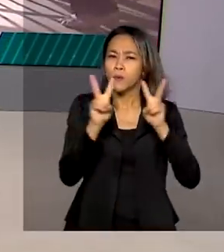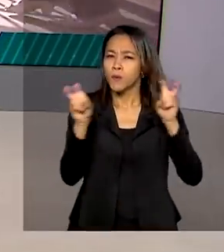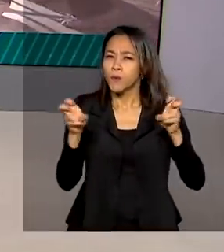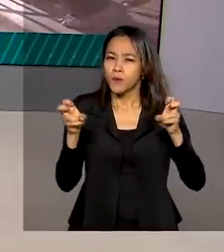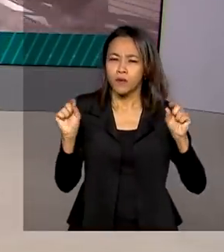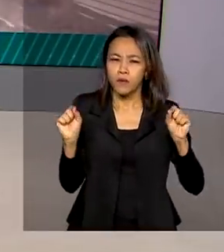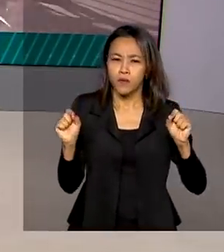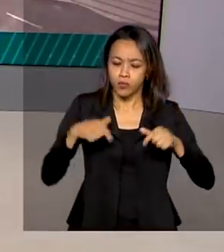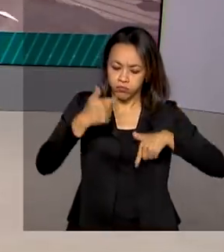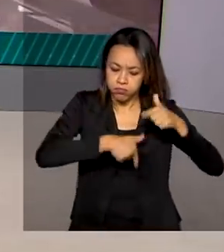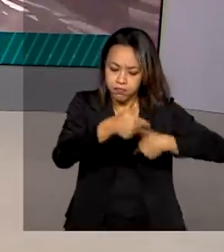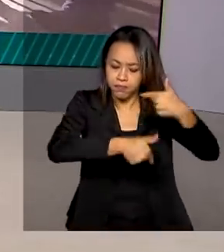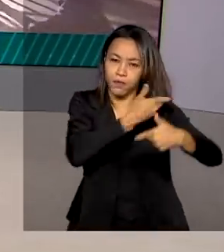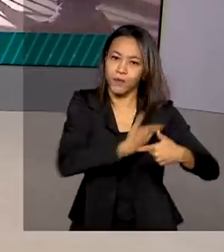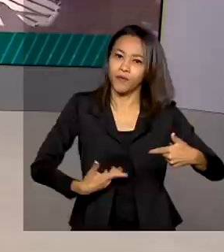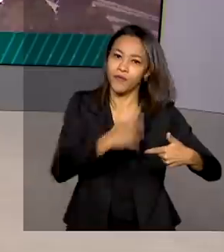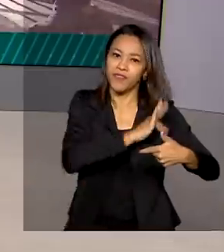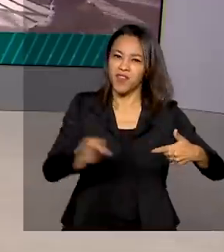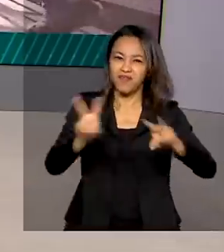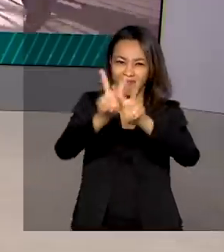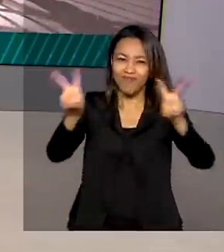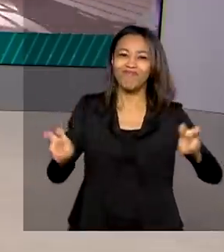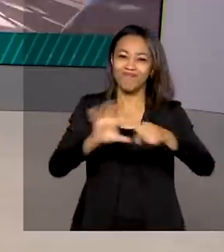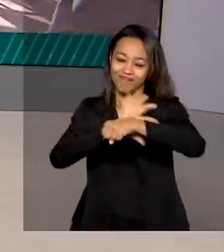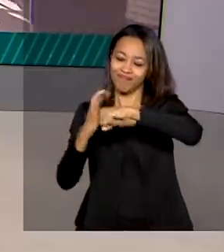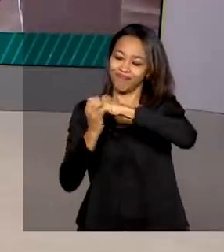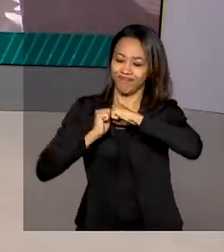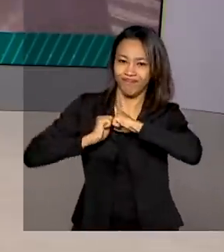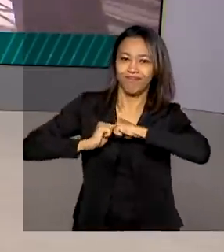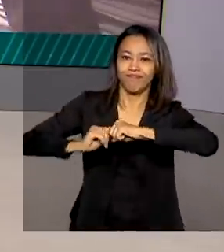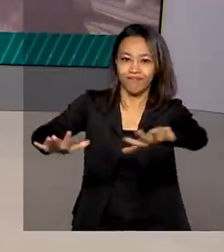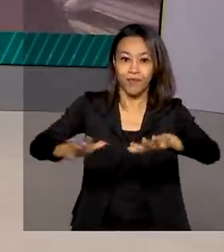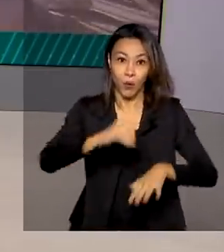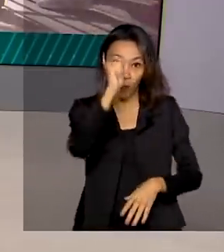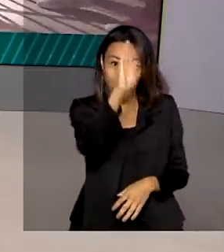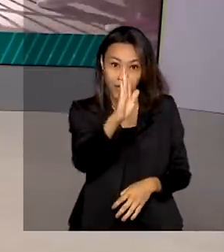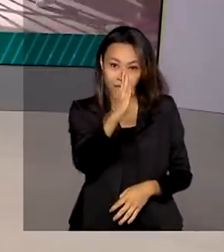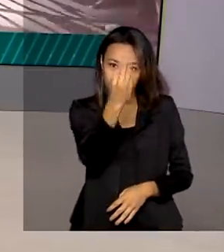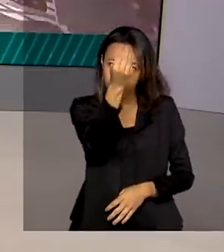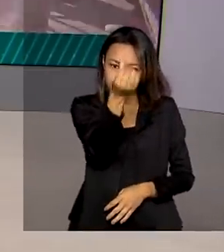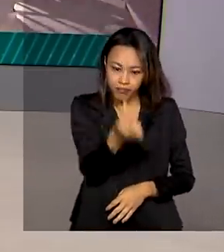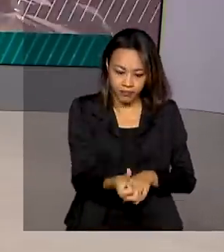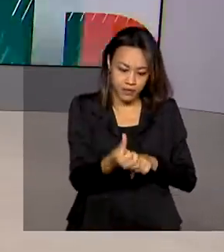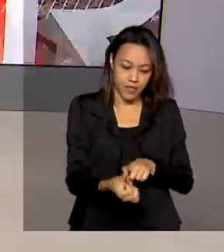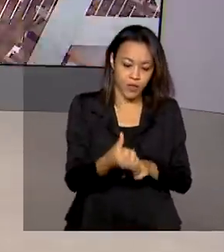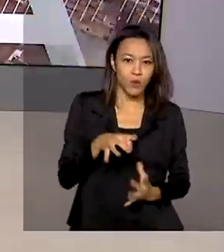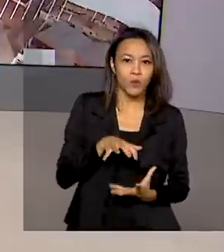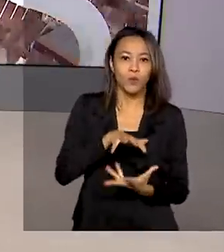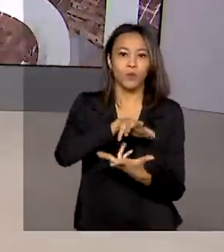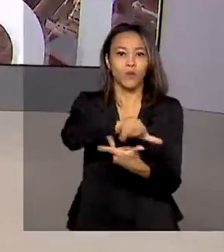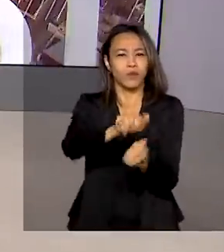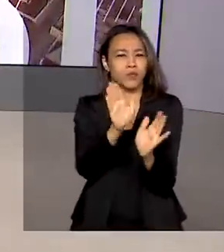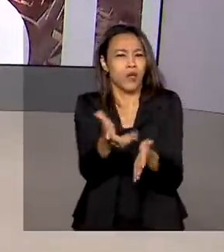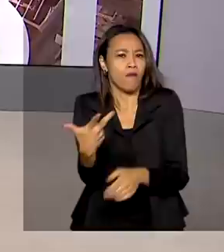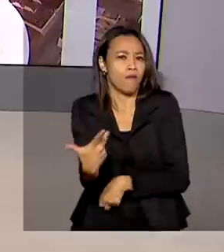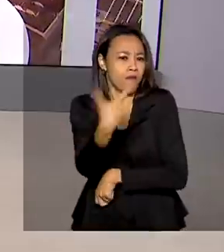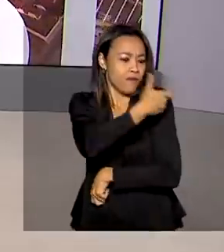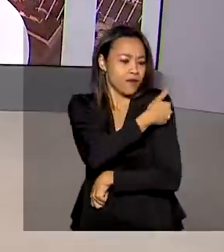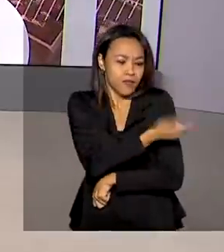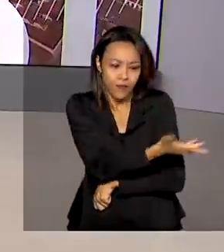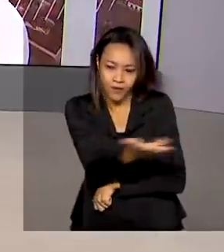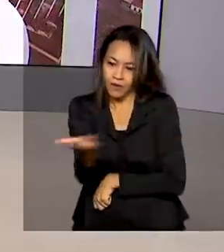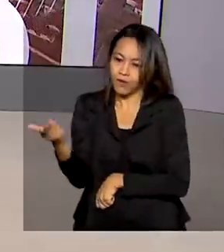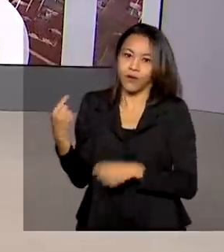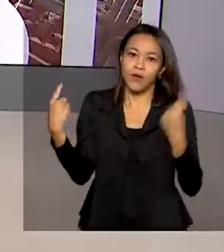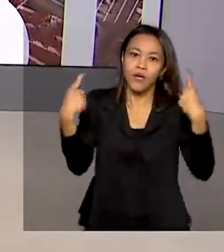do governo federal por conta da pandemia. O Brasil é o sexto país do mundo que mais vacinou a população